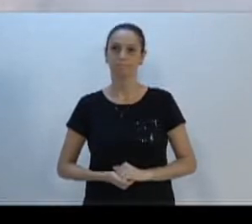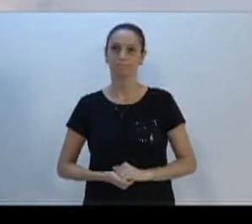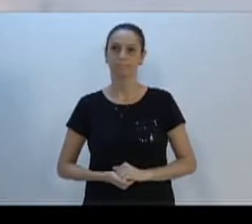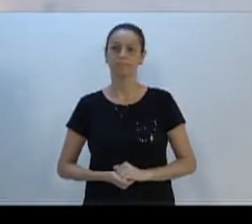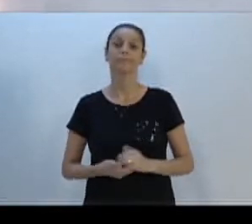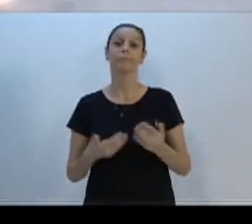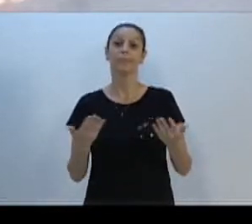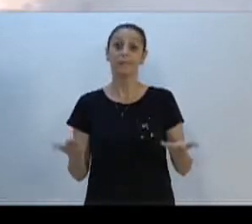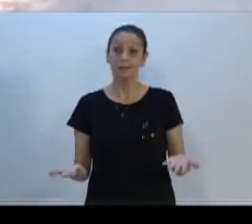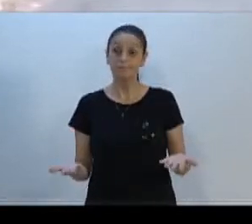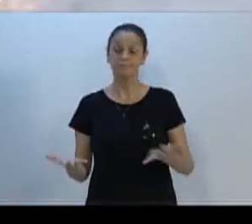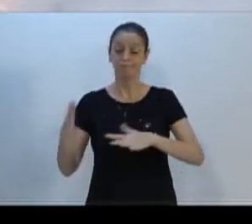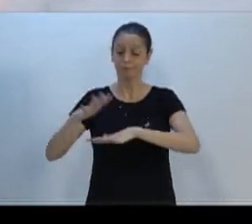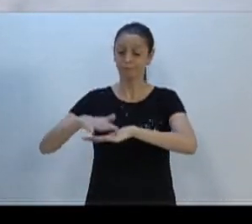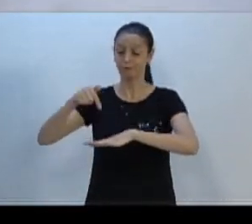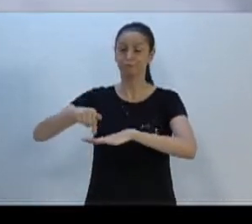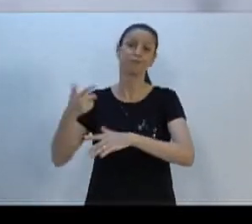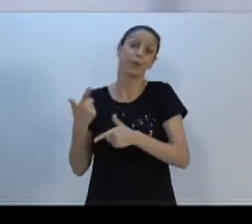E está fechado.